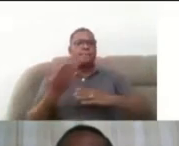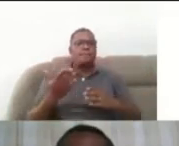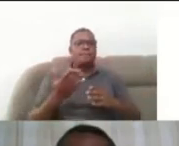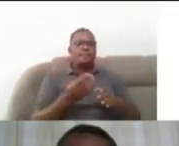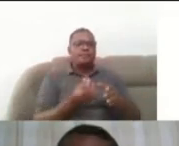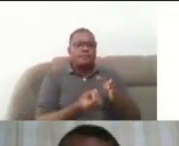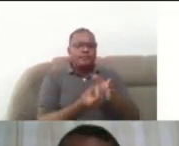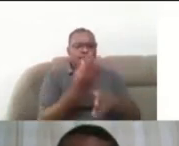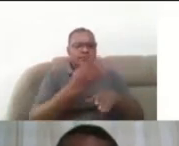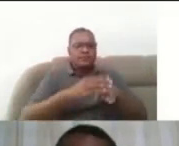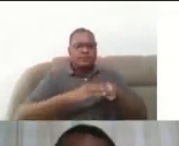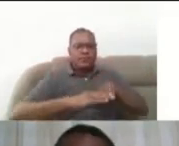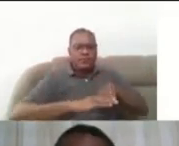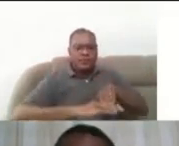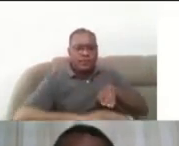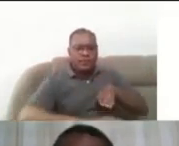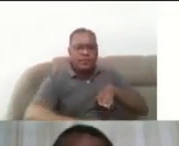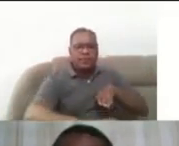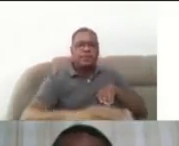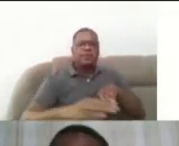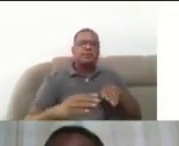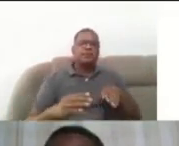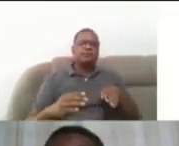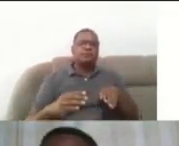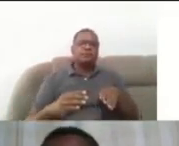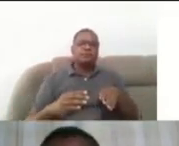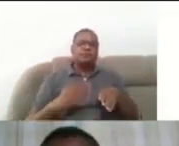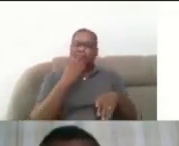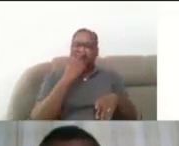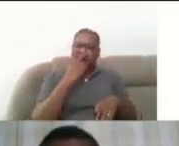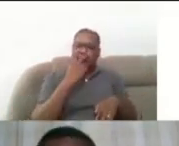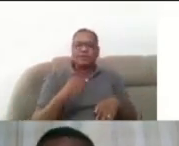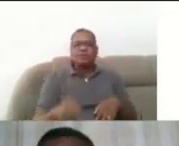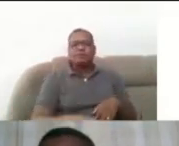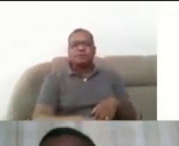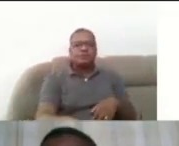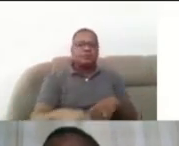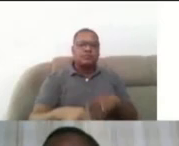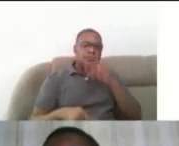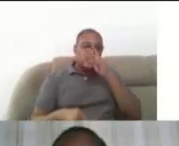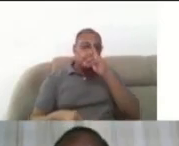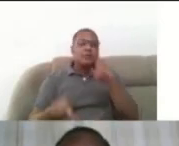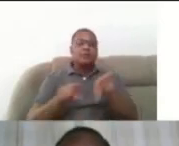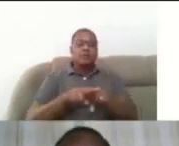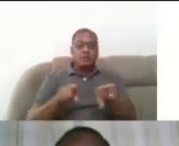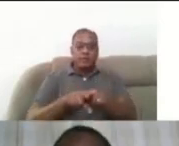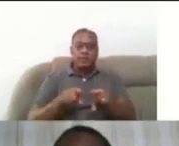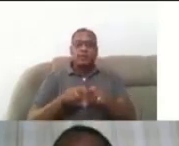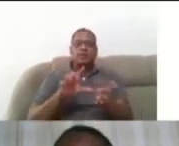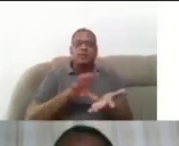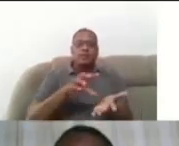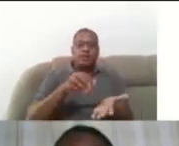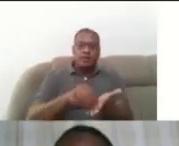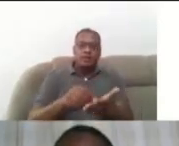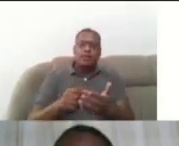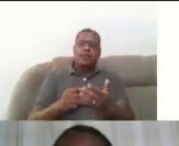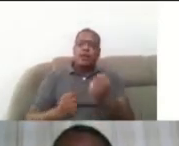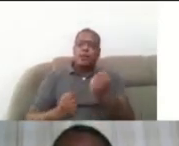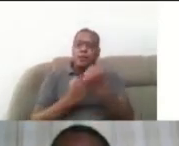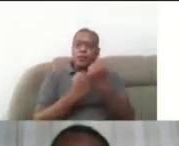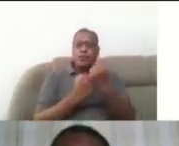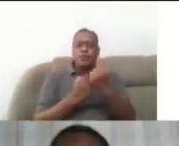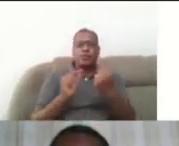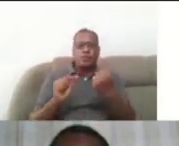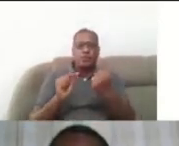piso foro tátil, além de a gente também, além de o NAP, apoiar as iniciativas